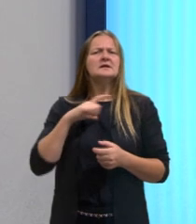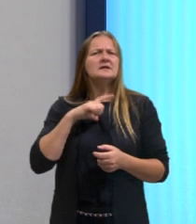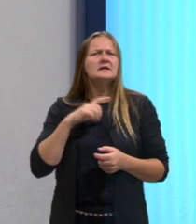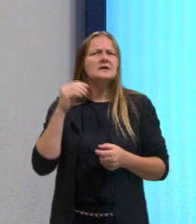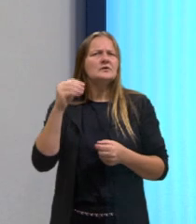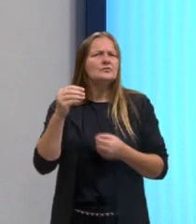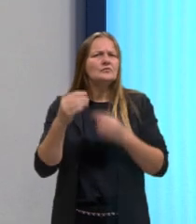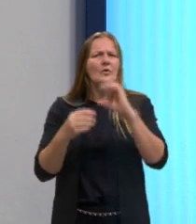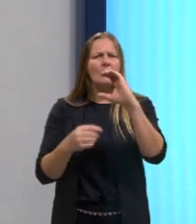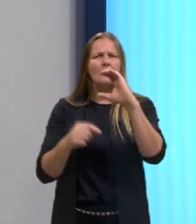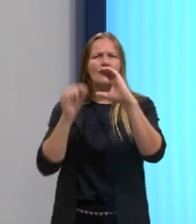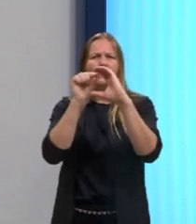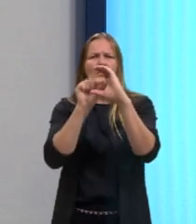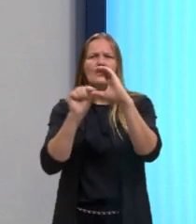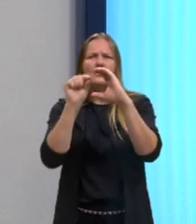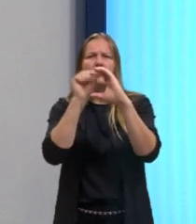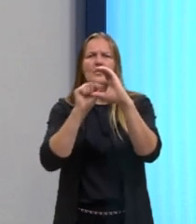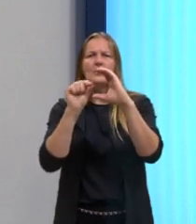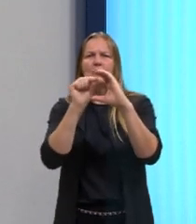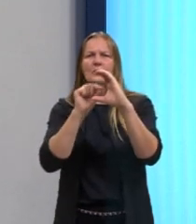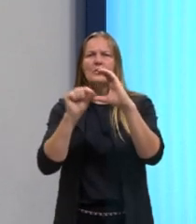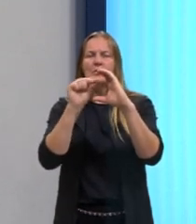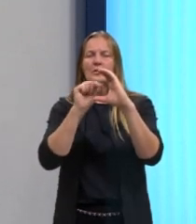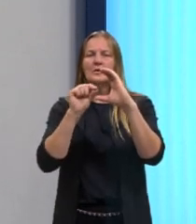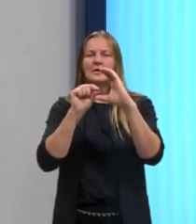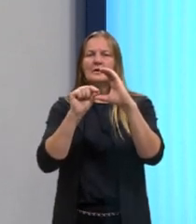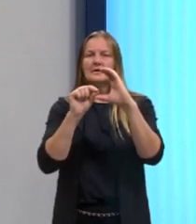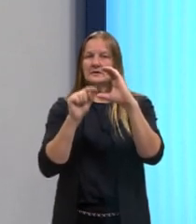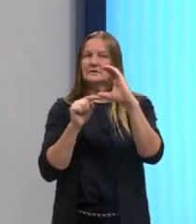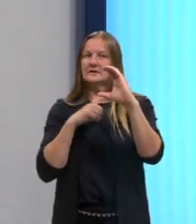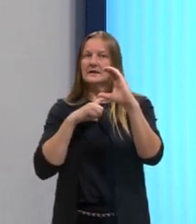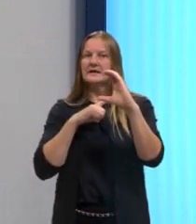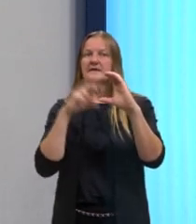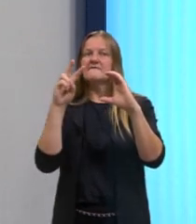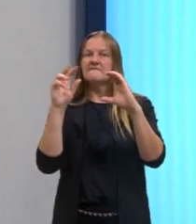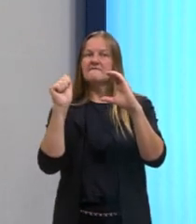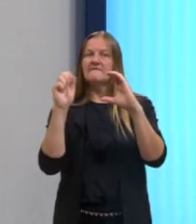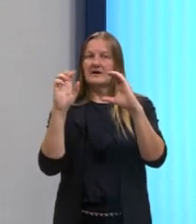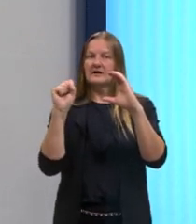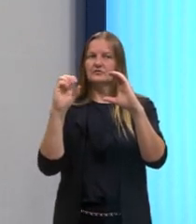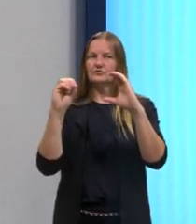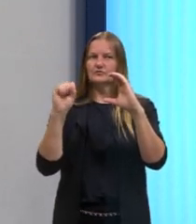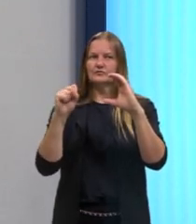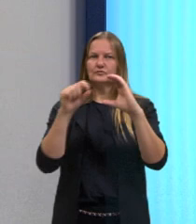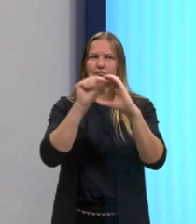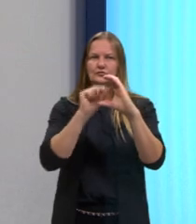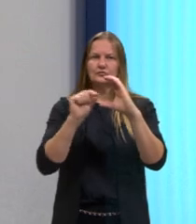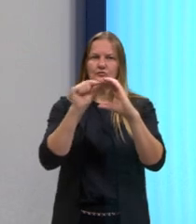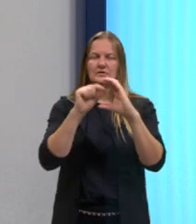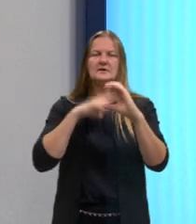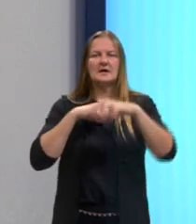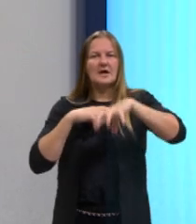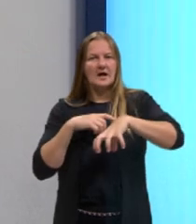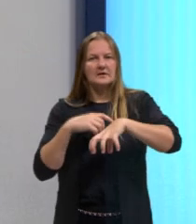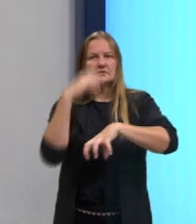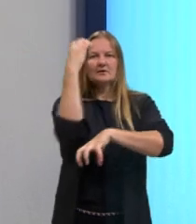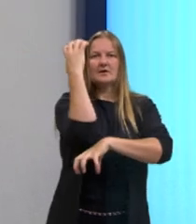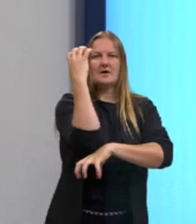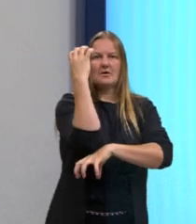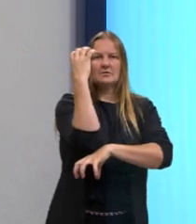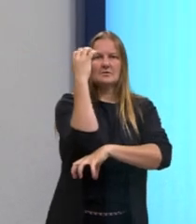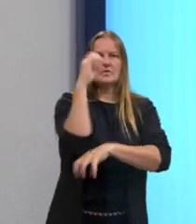elas possuem vasos. Então são plantas vasculares, possuem raiz, caule,